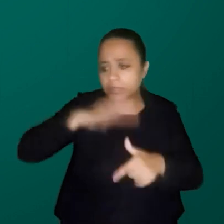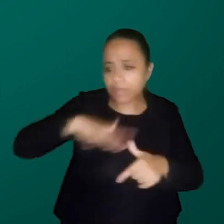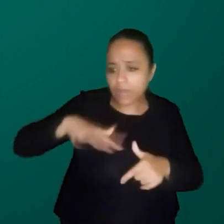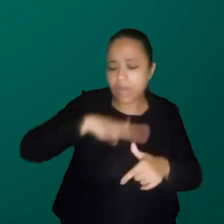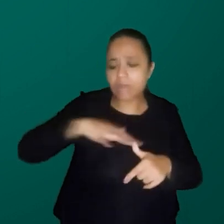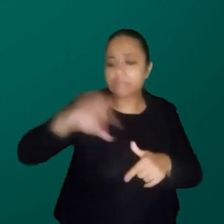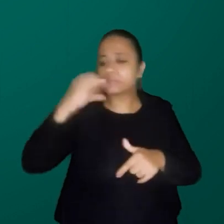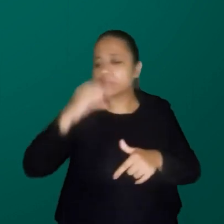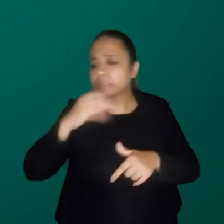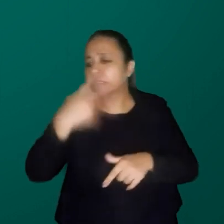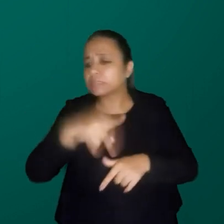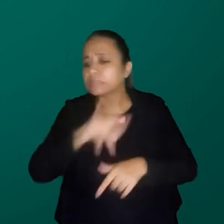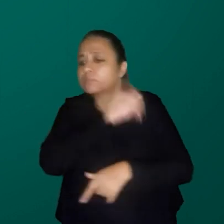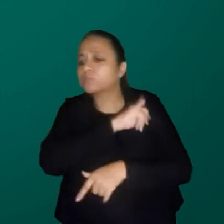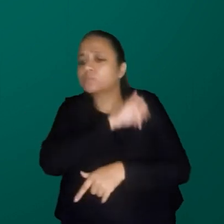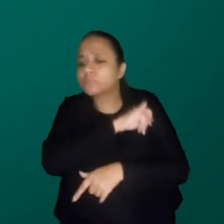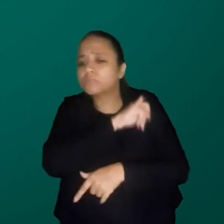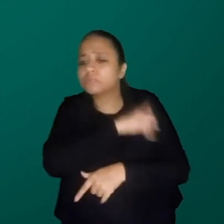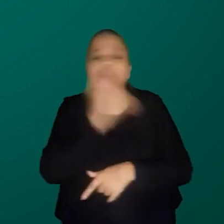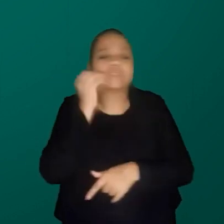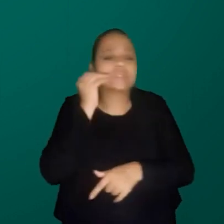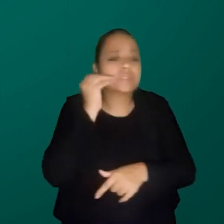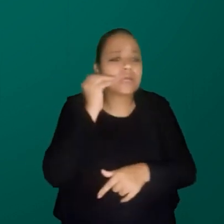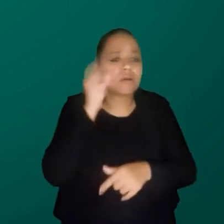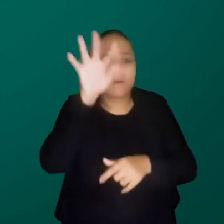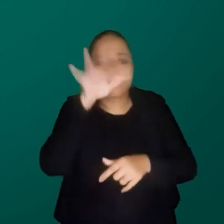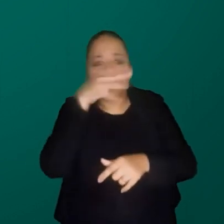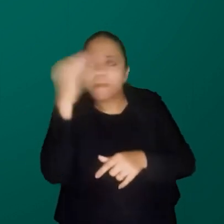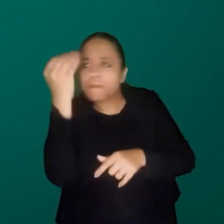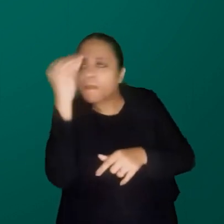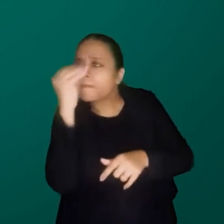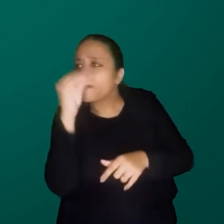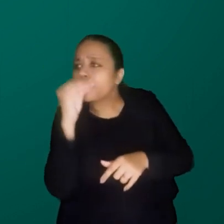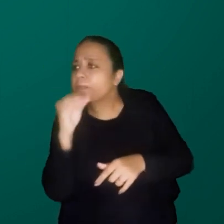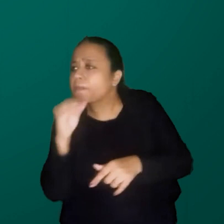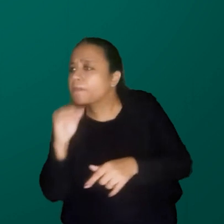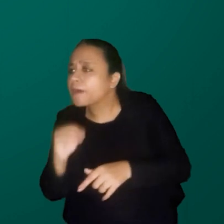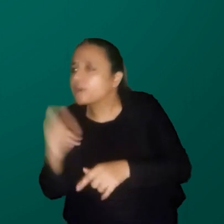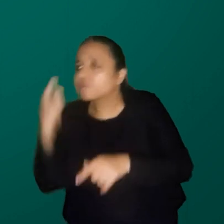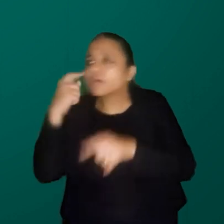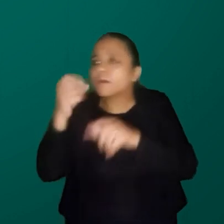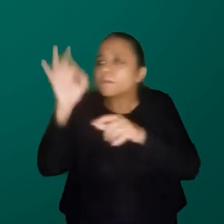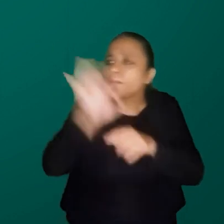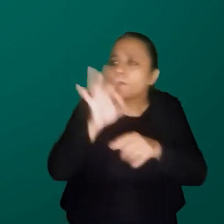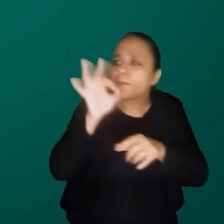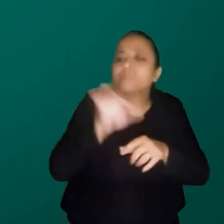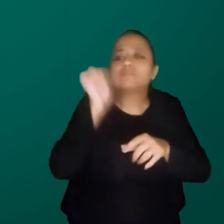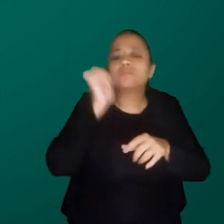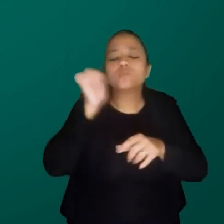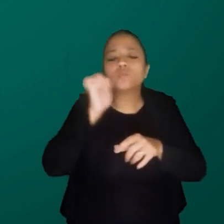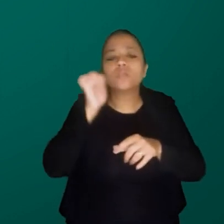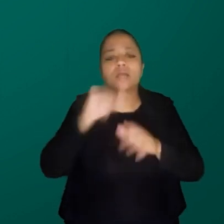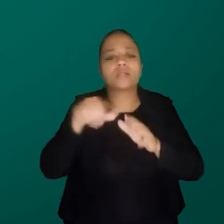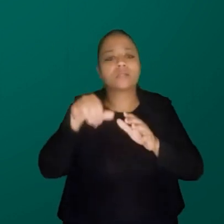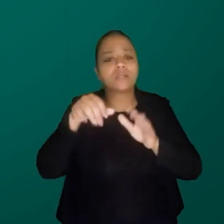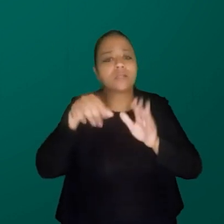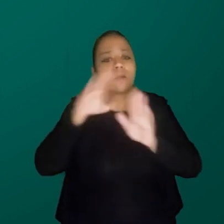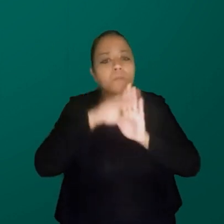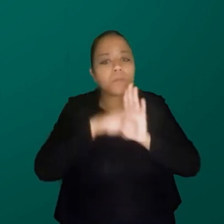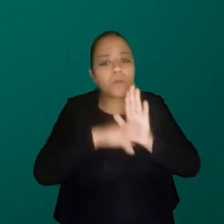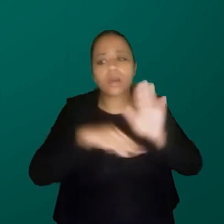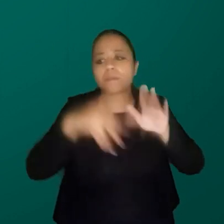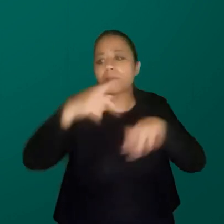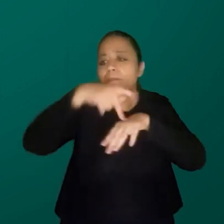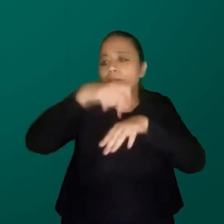Rio de Janeiro. A gente está tentando mapear com alguma dificuldade onde estão as mulheres negras dos programas de pós-graduação do Brasil,